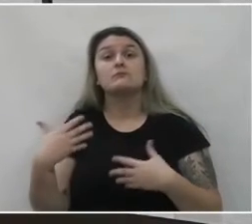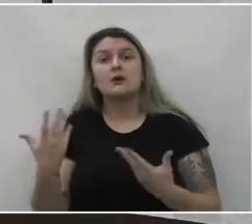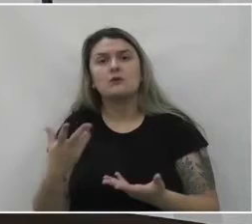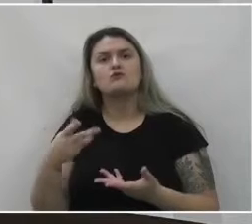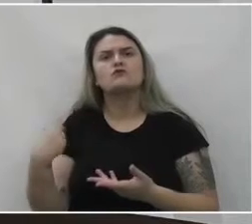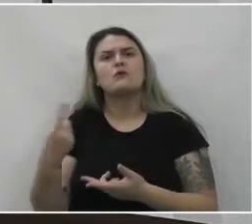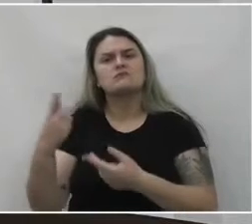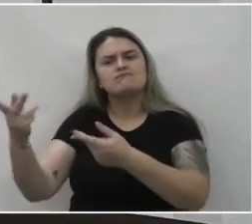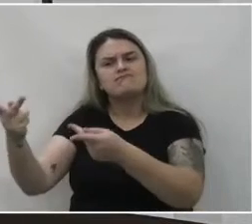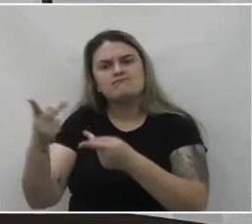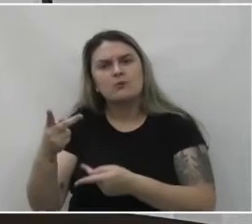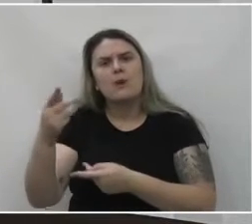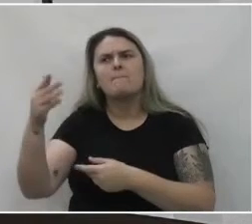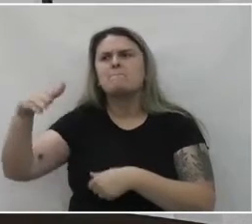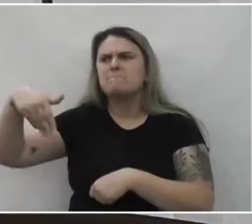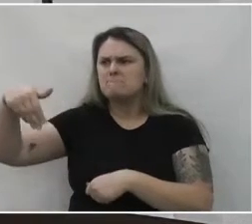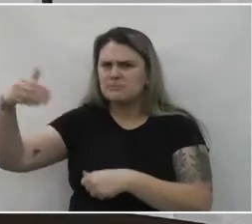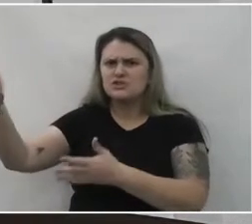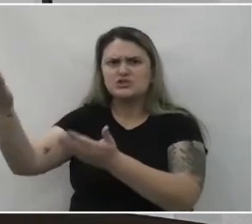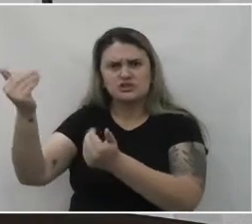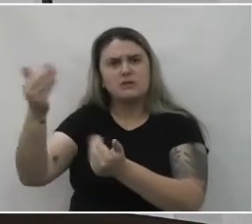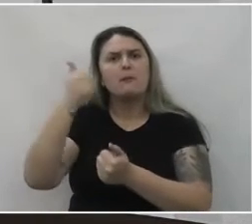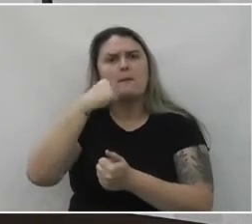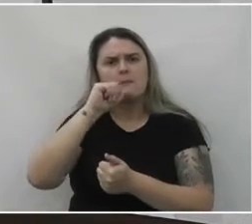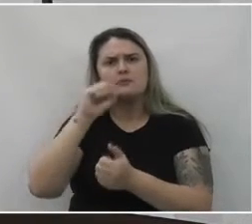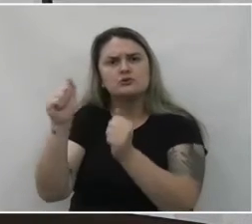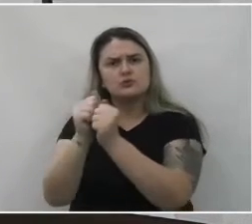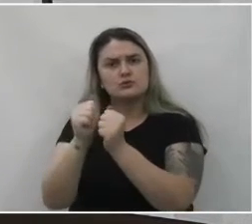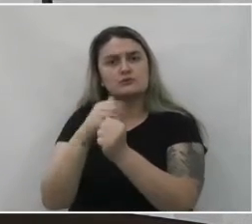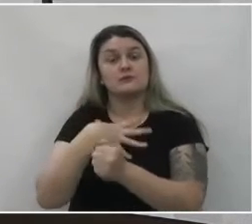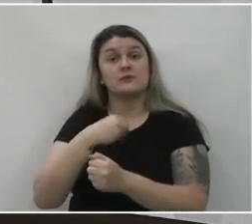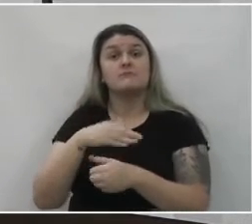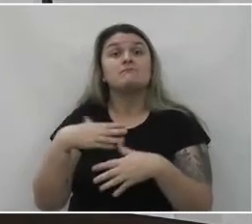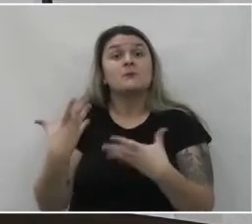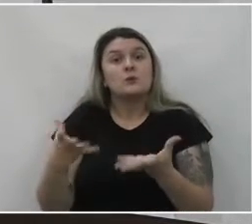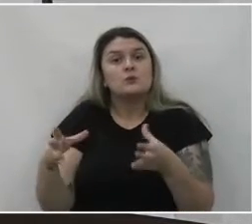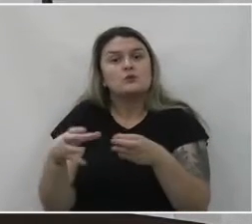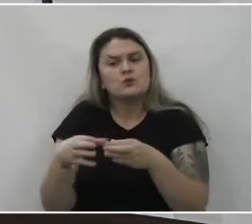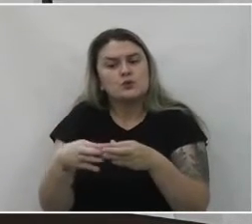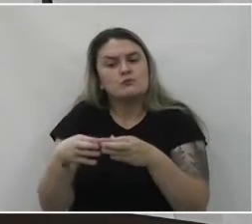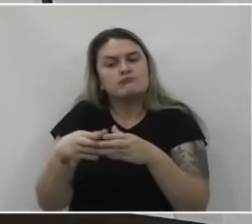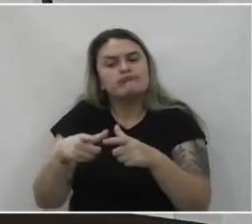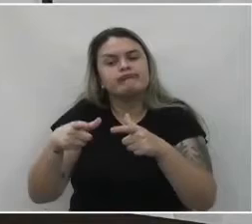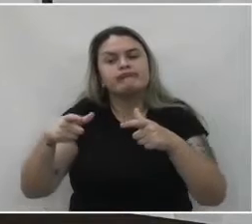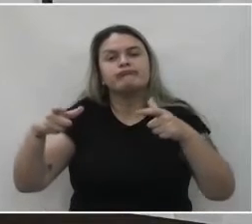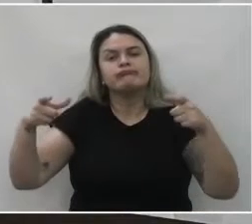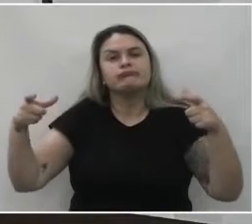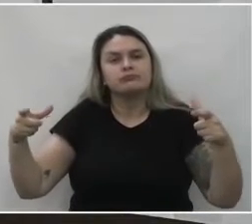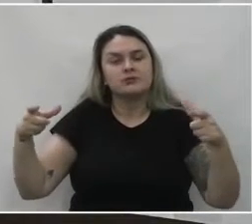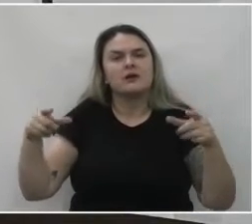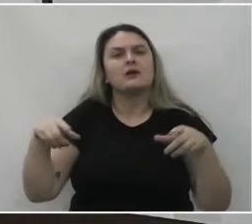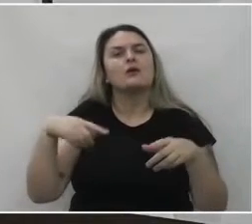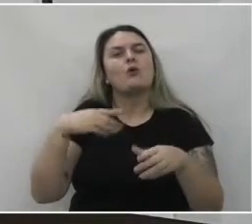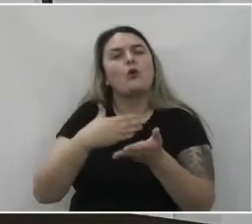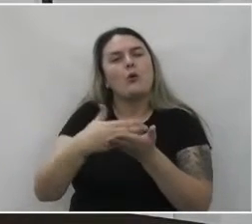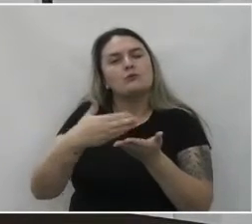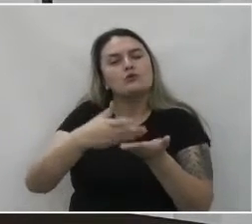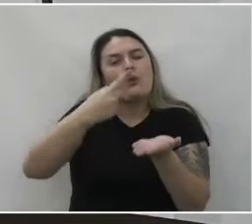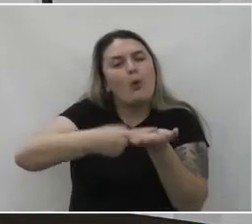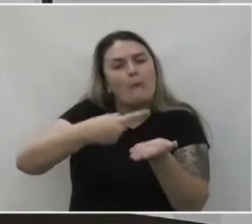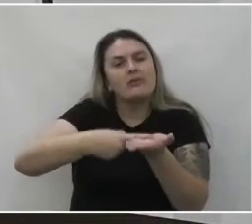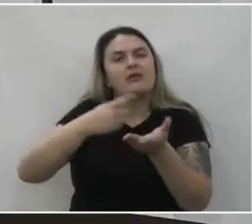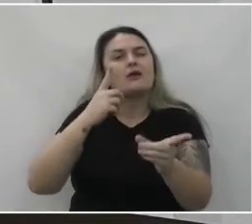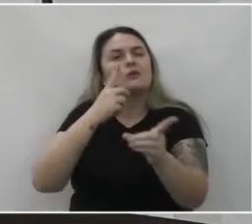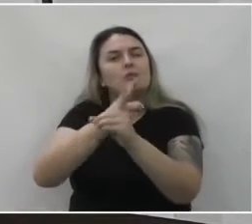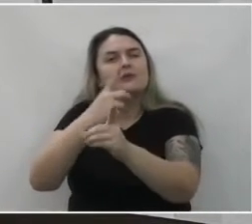convidariam novas mães com seus filhos. Sendo assim, o grupo foi aumentando e os encontros passaram a